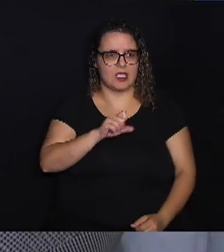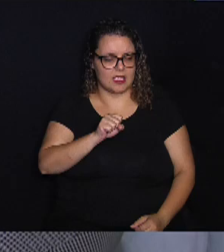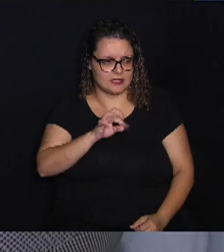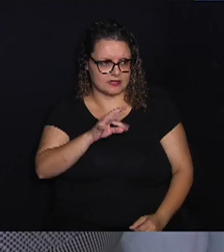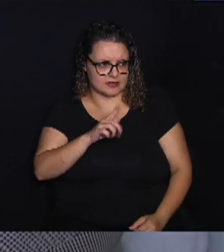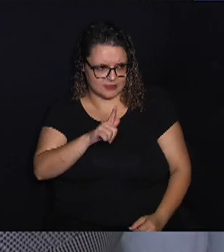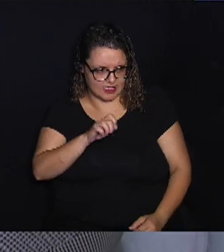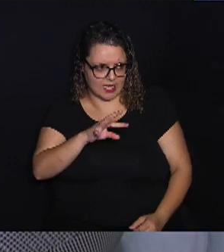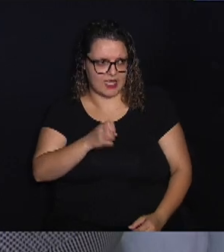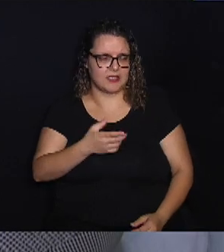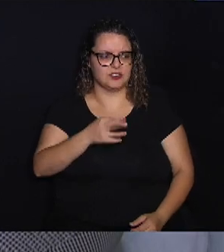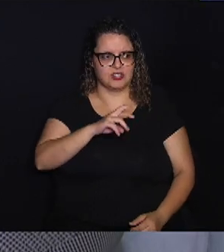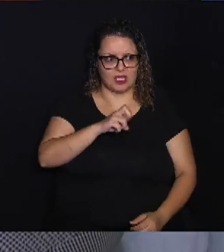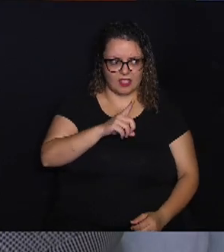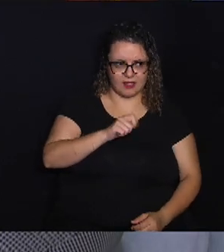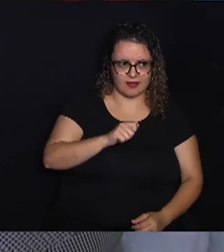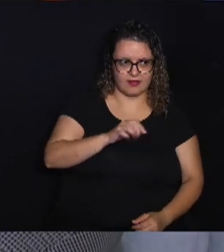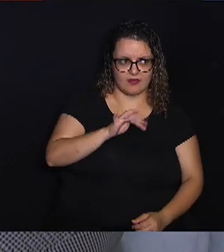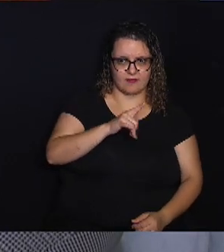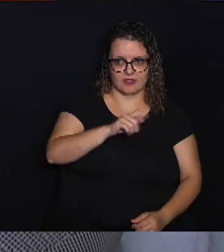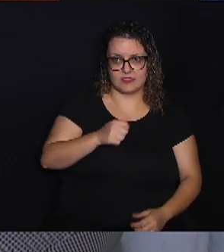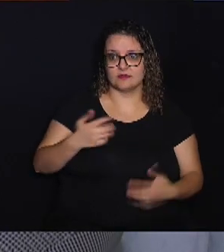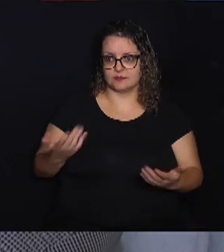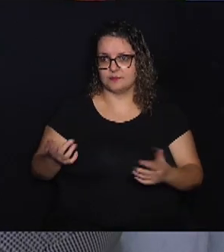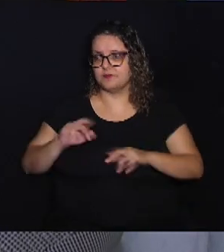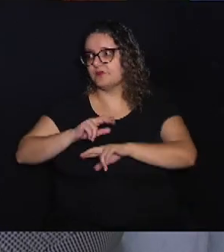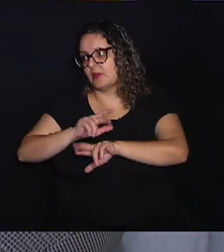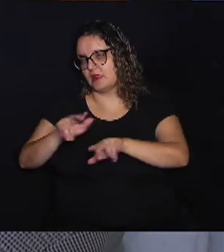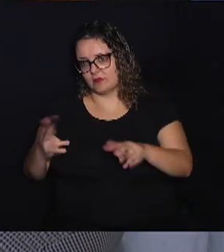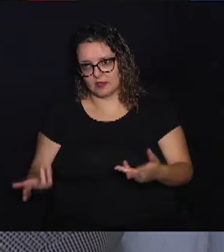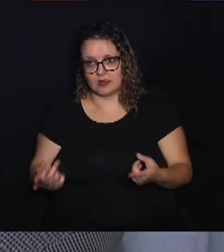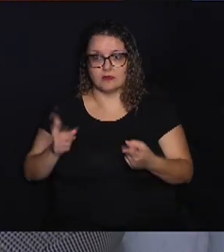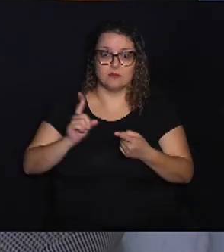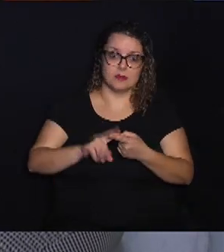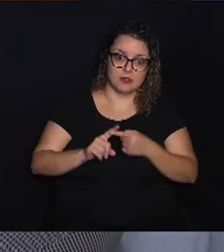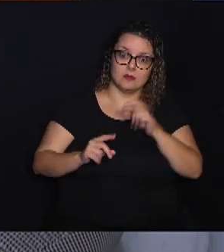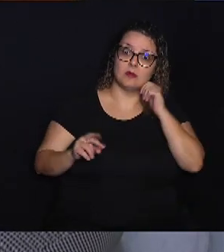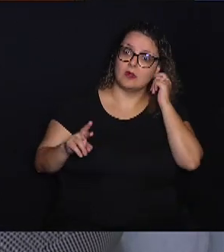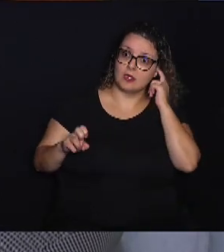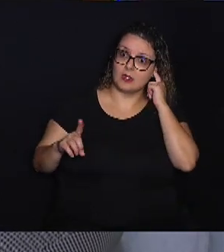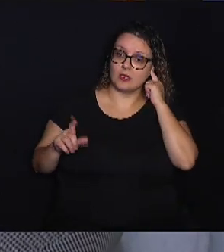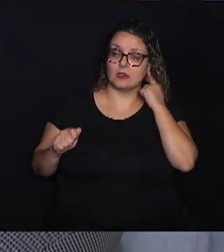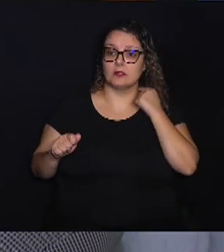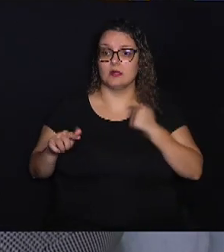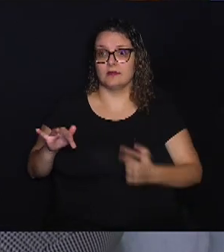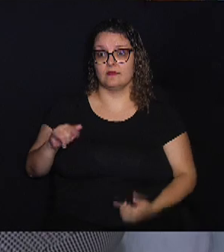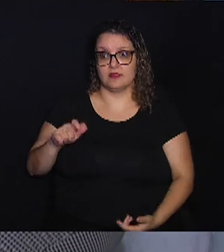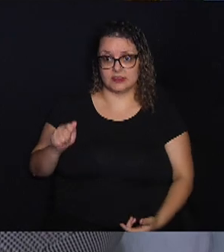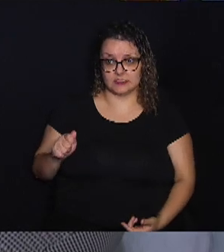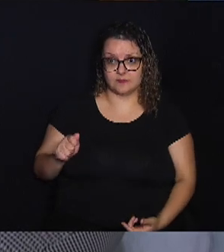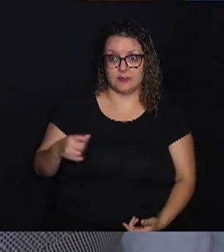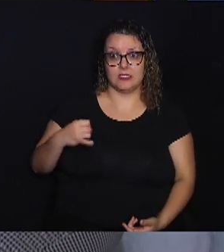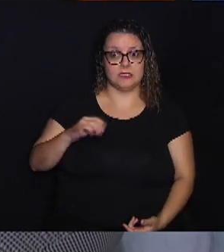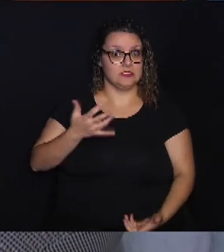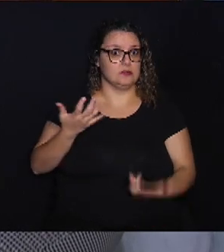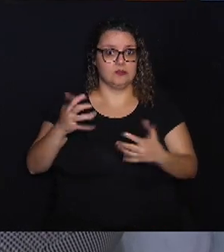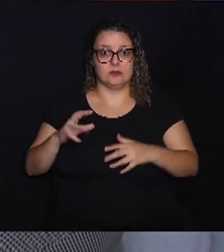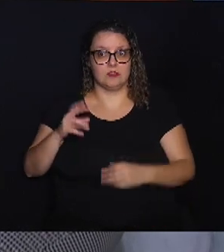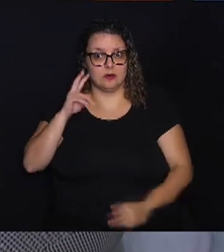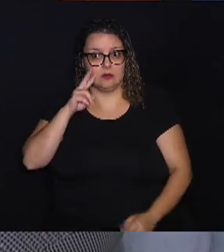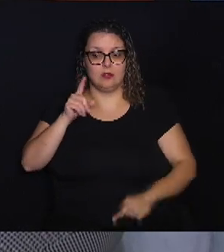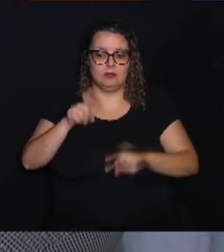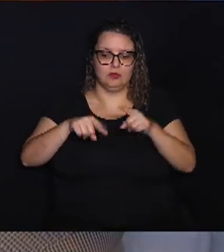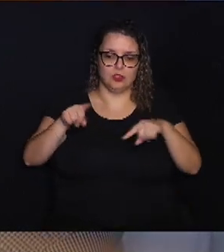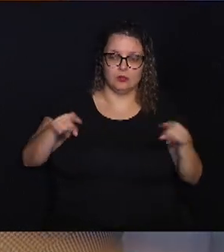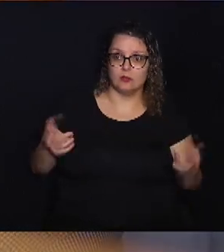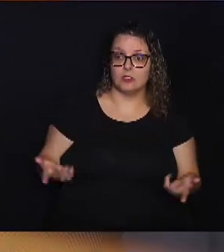fixa. Quais seriam essas vantagens? Aqui tem muitas, né? A primeira é renda fixa. Se você não quer ver o seu dinheiro oscilando